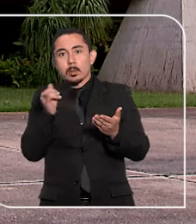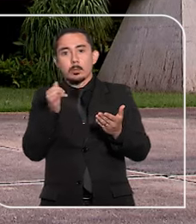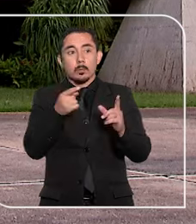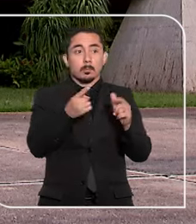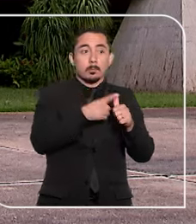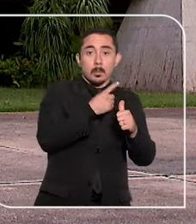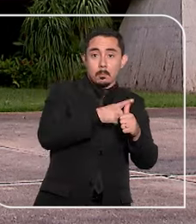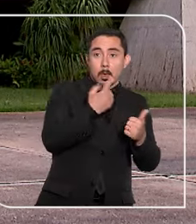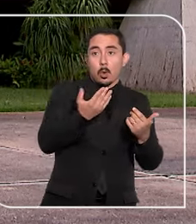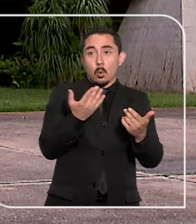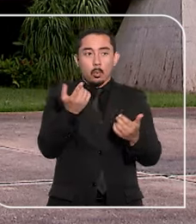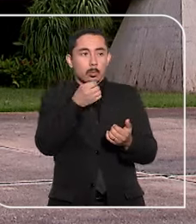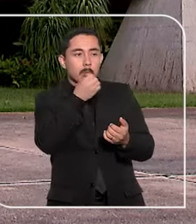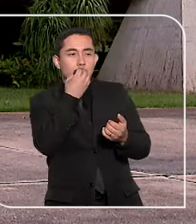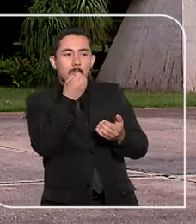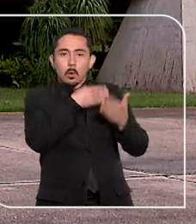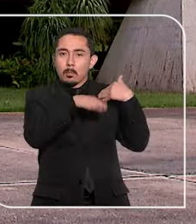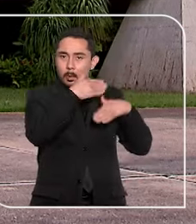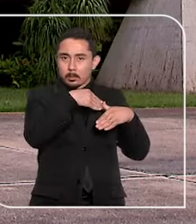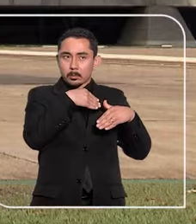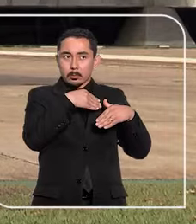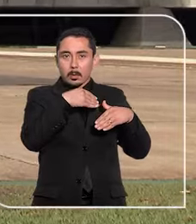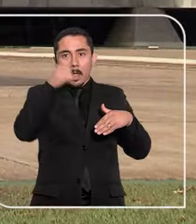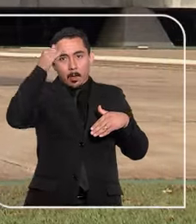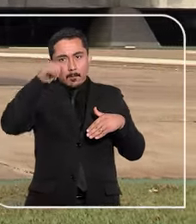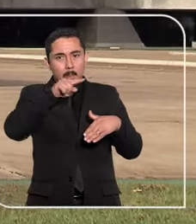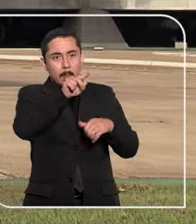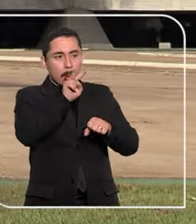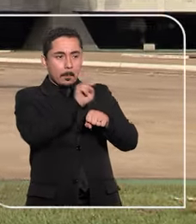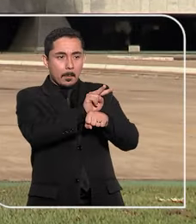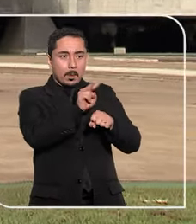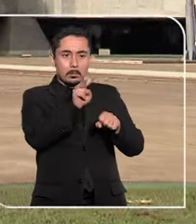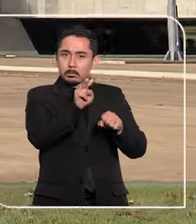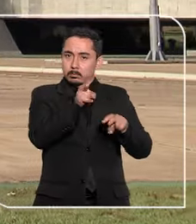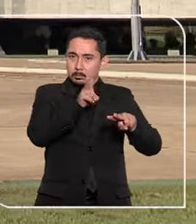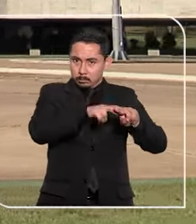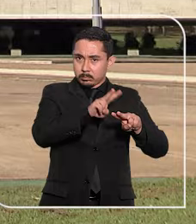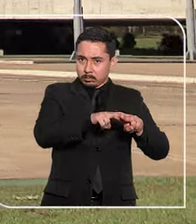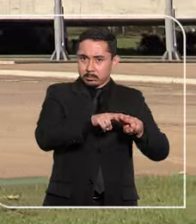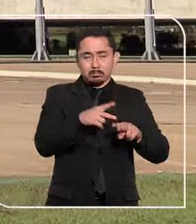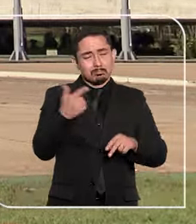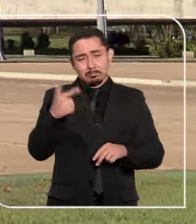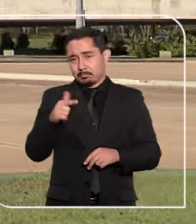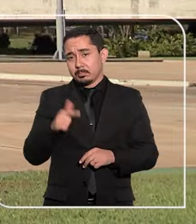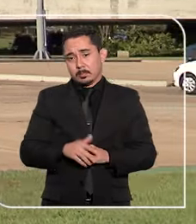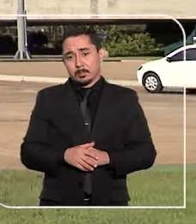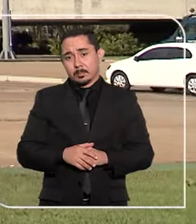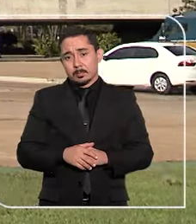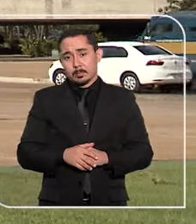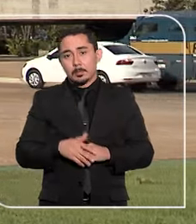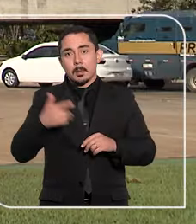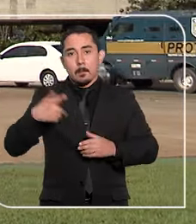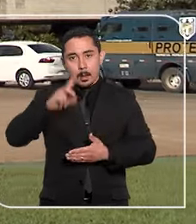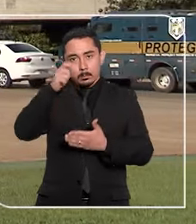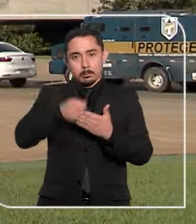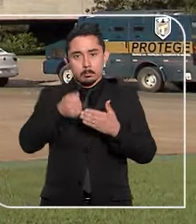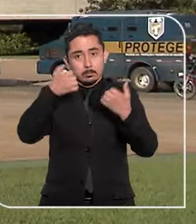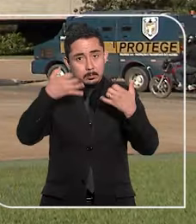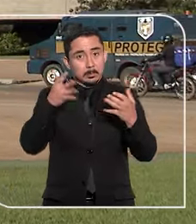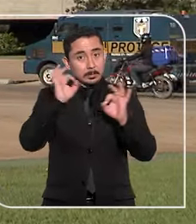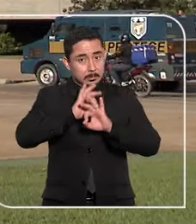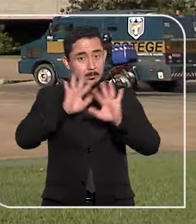primariedade e bons antecedentes, por exemplo, não impedem prisão cautelar quando requisitos legais para a decretação